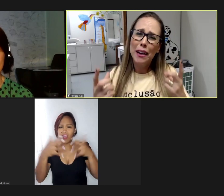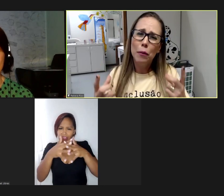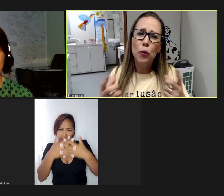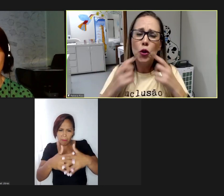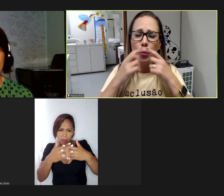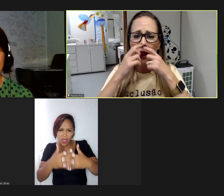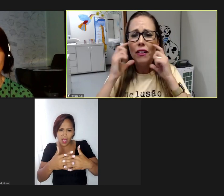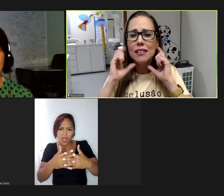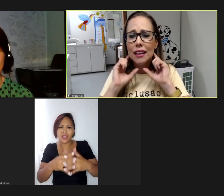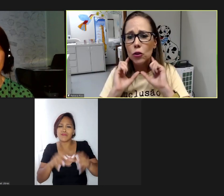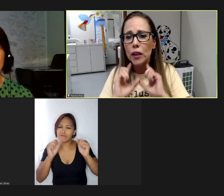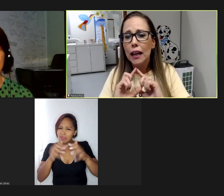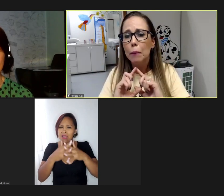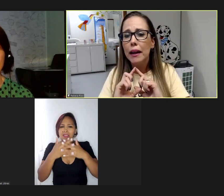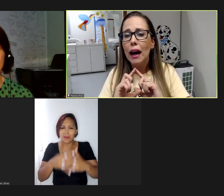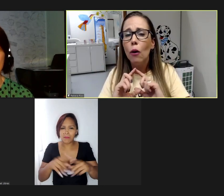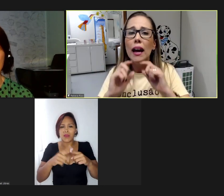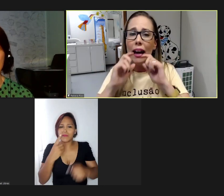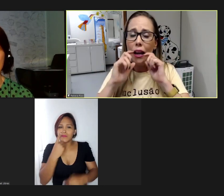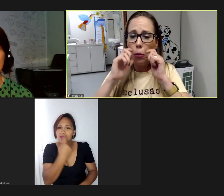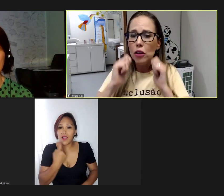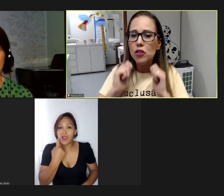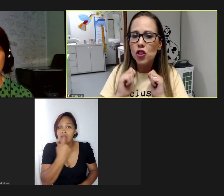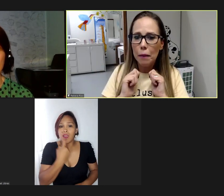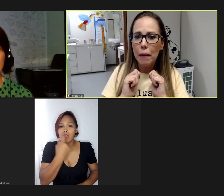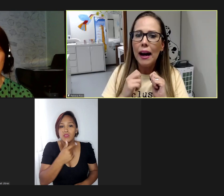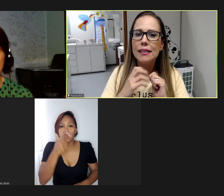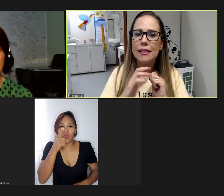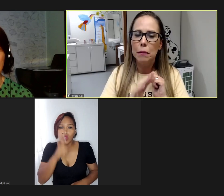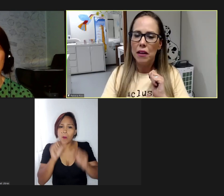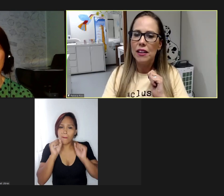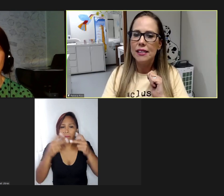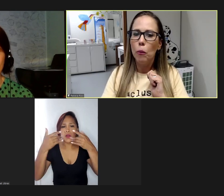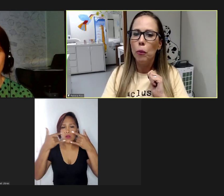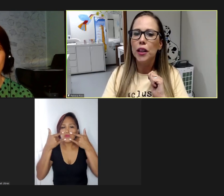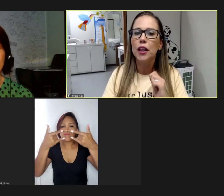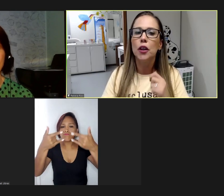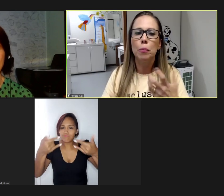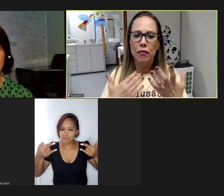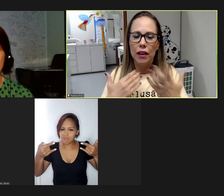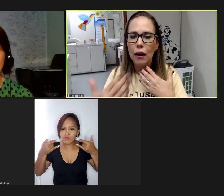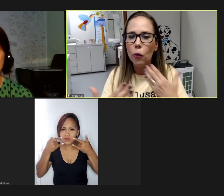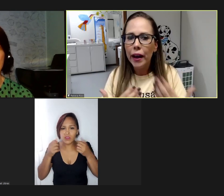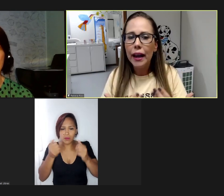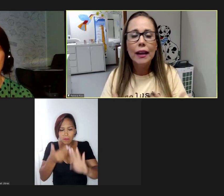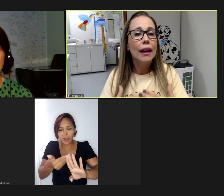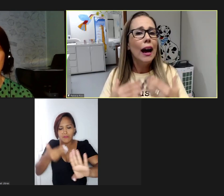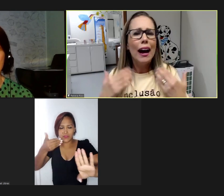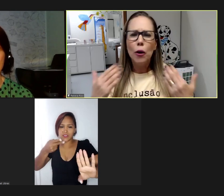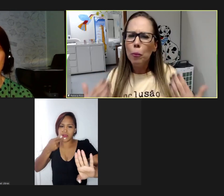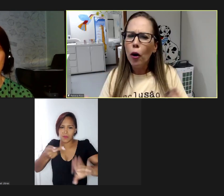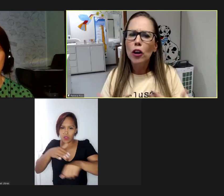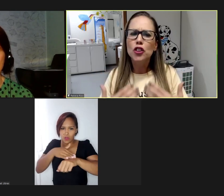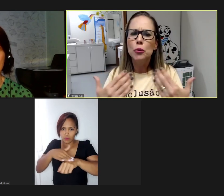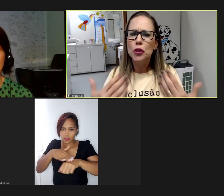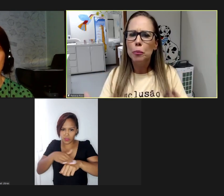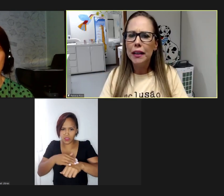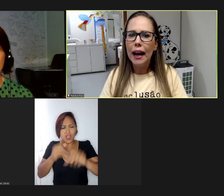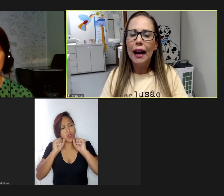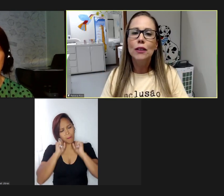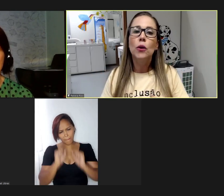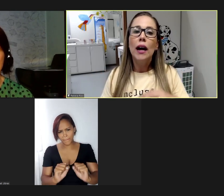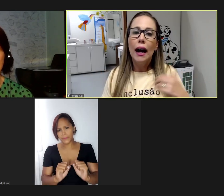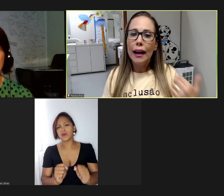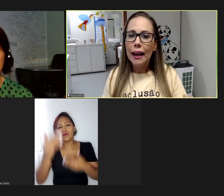falei, atrapalha muito, porque ele faz leitura labial, ela, eu posso tirar a máscara, me afastar um pouquinho para falar com ele, aí eu, pode, muito